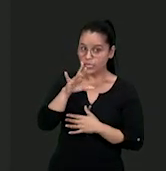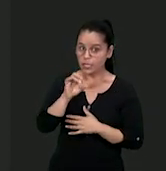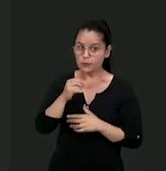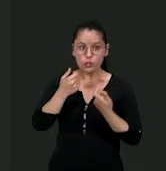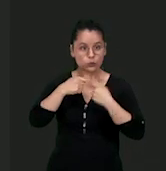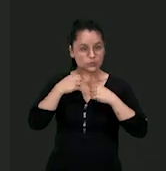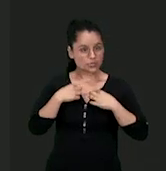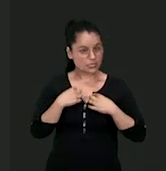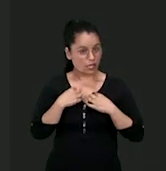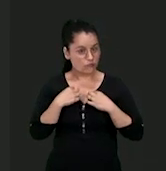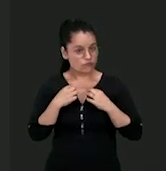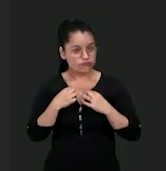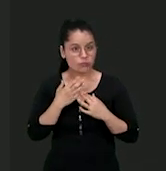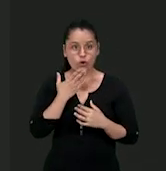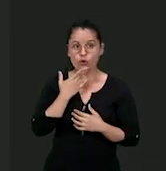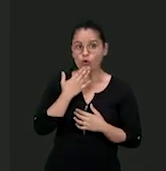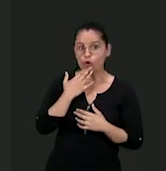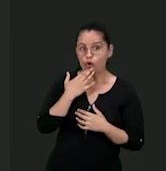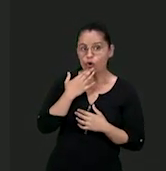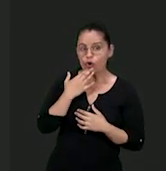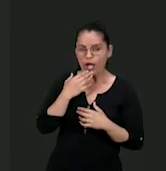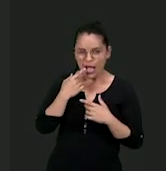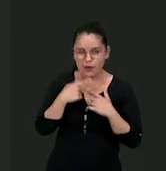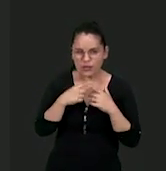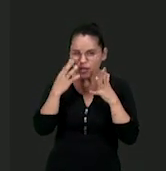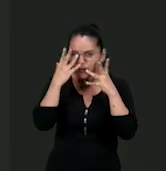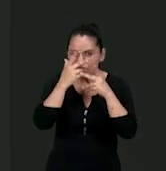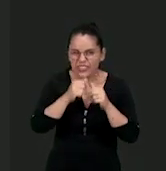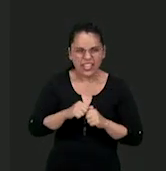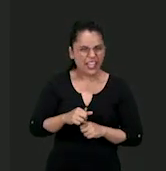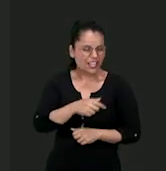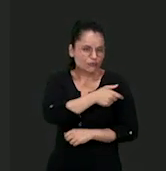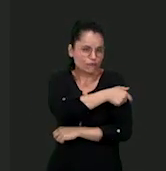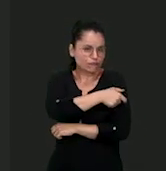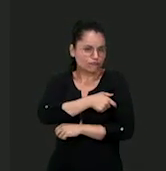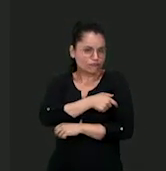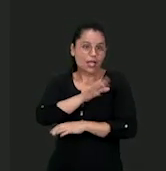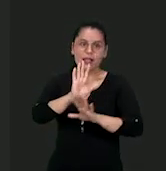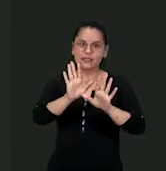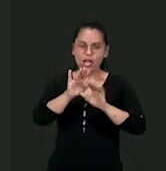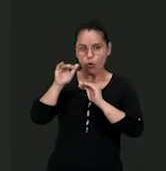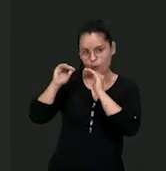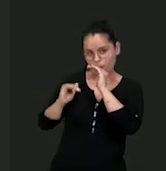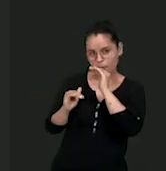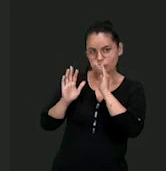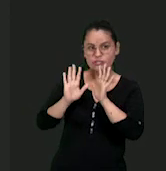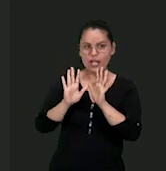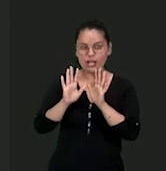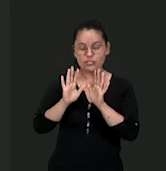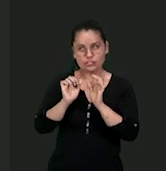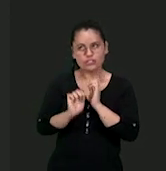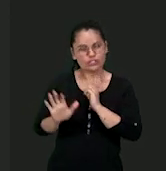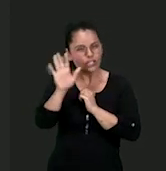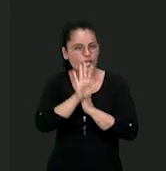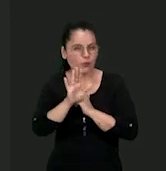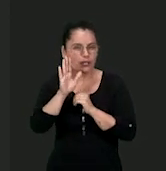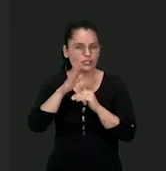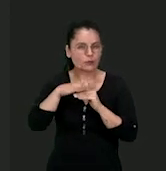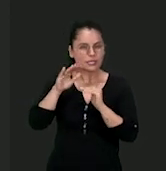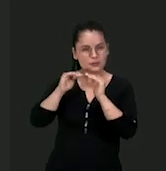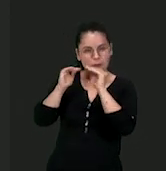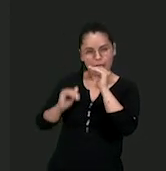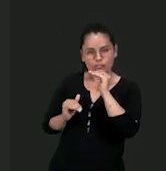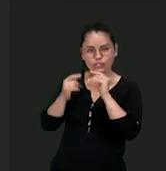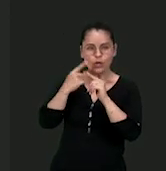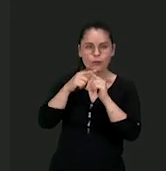camisa é diferente? Não é porque ele é o mais bonito, porque ele é o capitão, ou porque ele é o mais baixinho. Geralmente ele é o mais baixinho porque ele é mais ágil, tá?